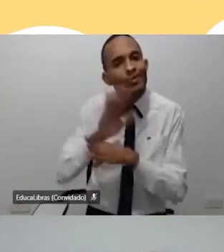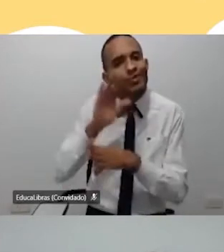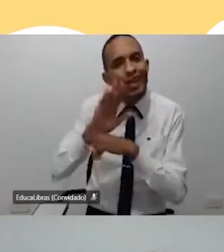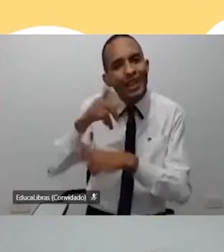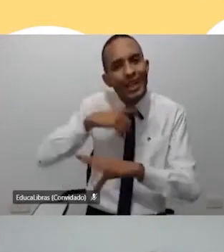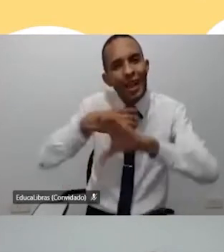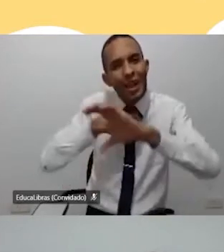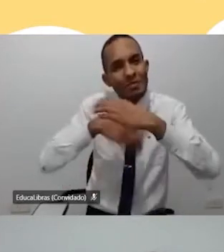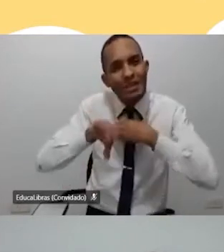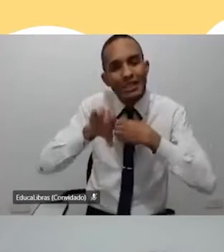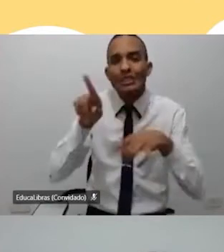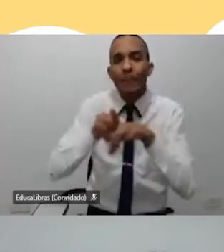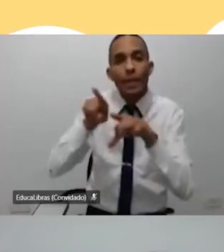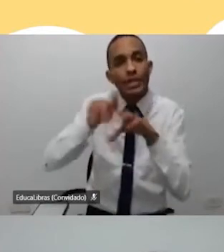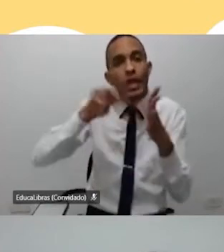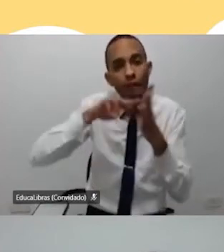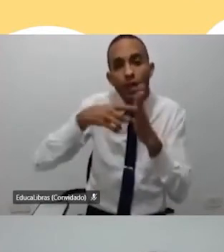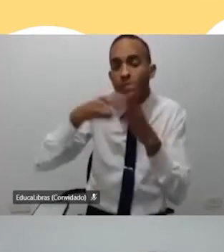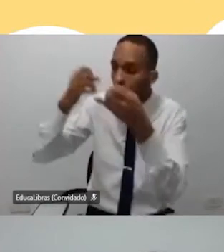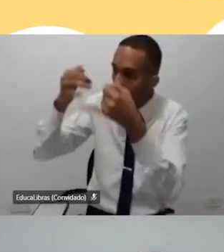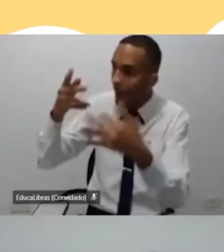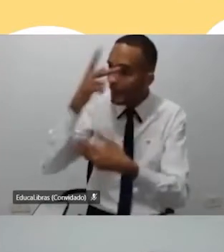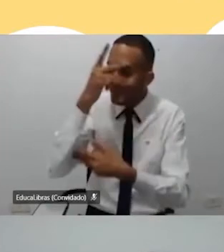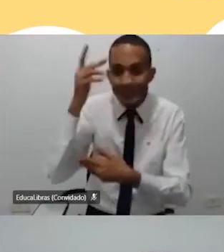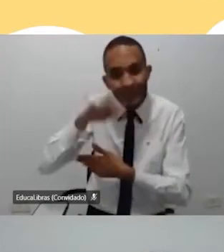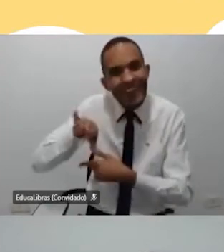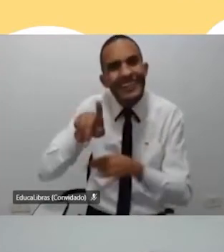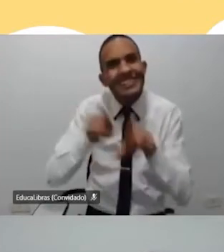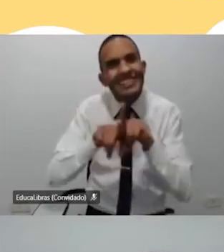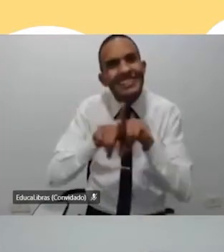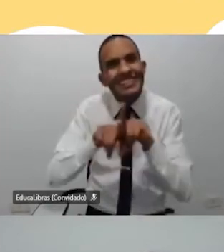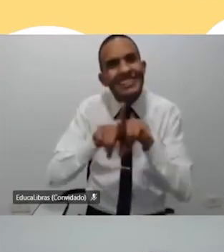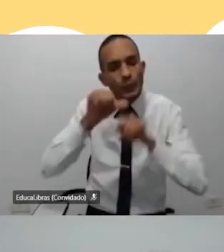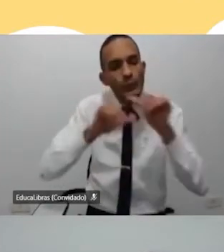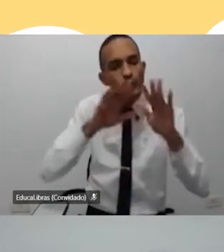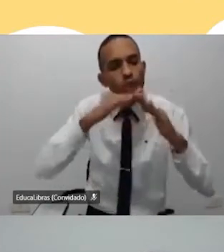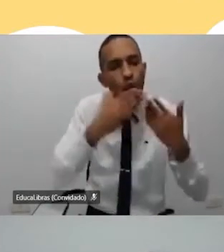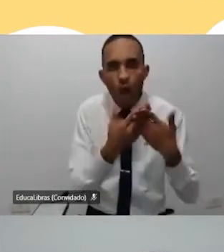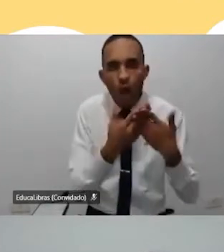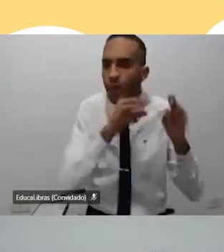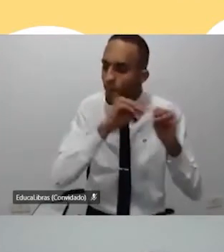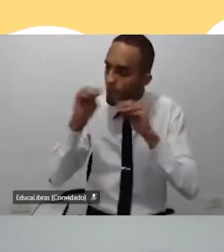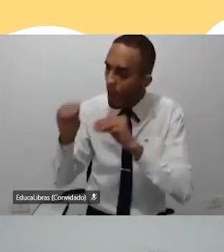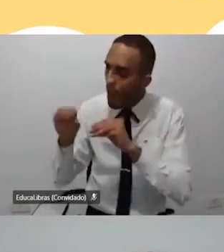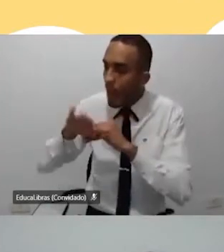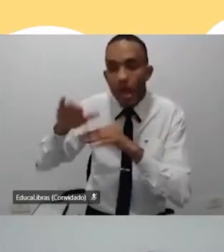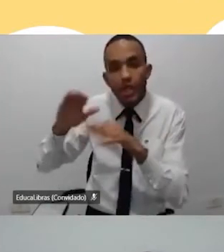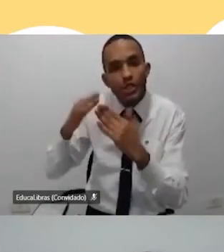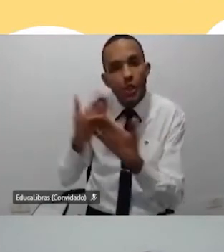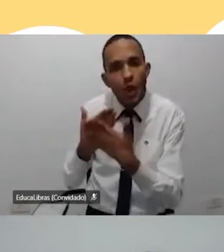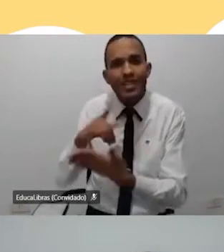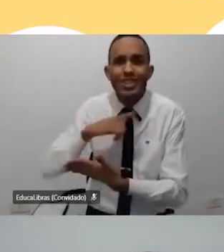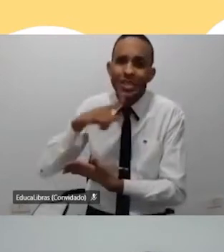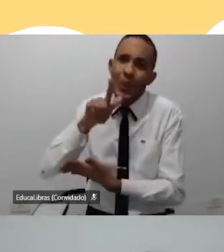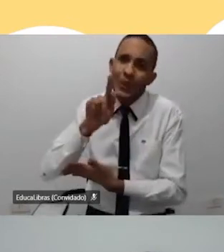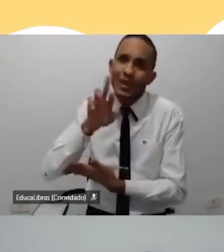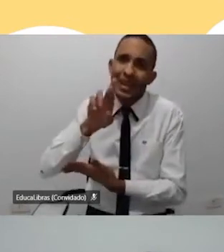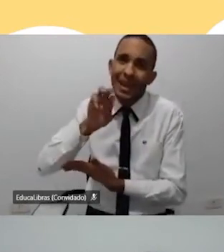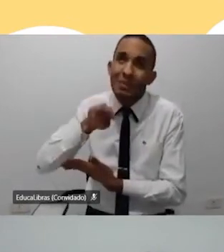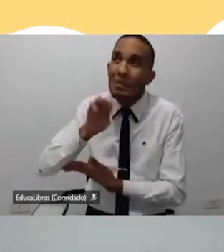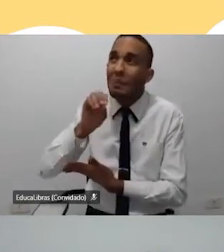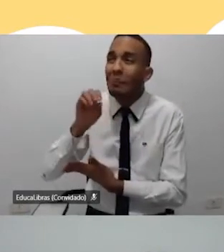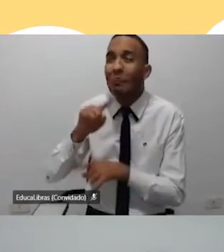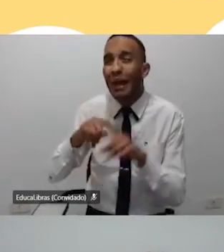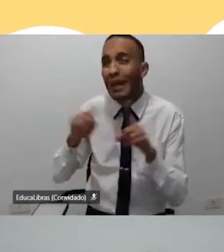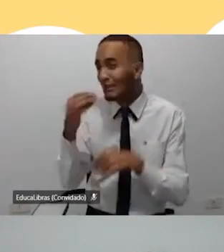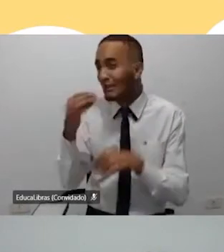significado disso para as pessoas depois. Também, eu mudei de escola e quando eu mudei para essa escola, a escola tinha um grêmio, mas ele era um grêmio muito fraco